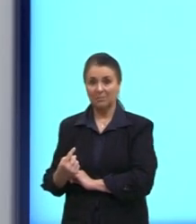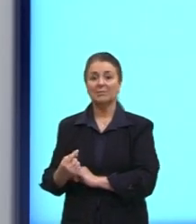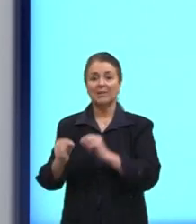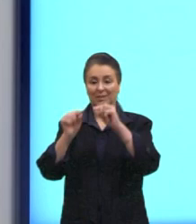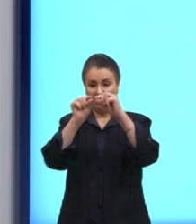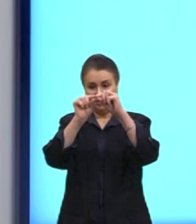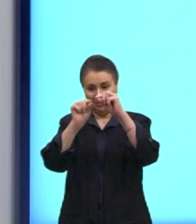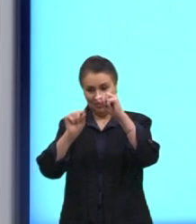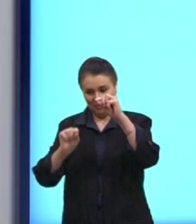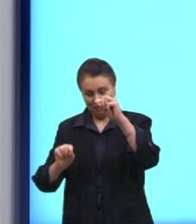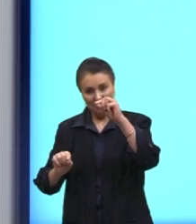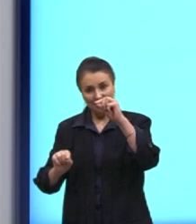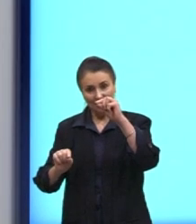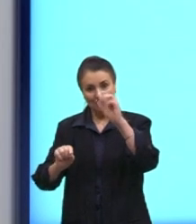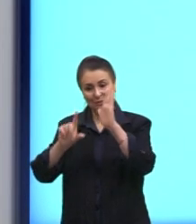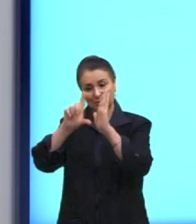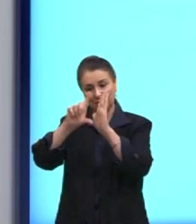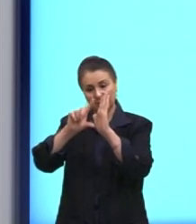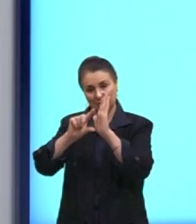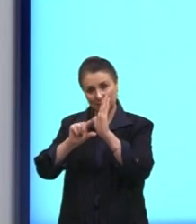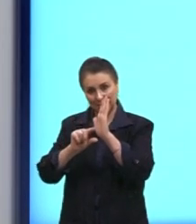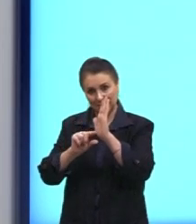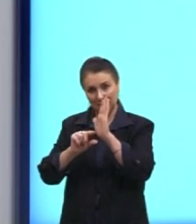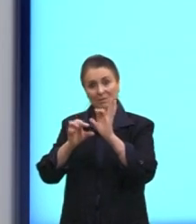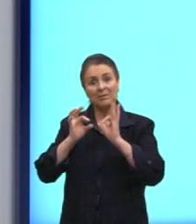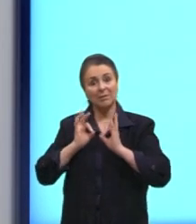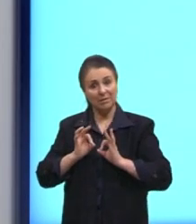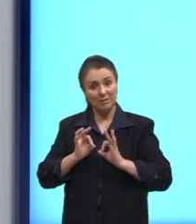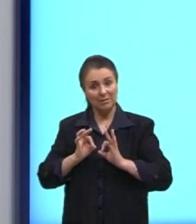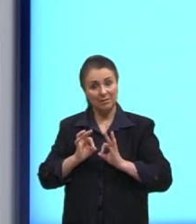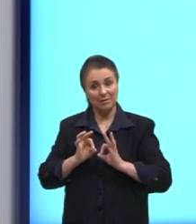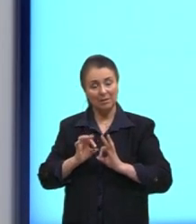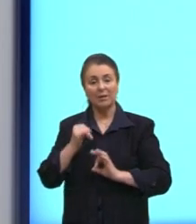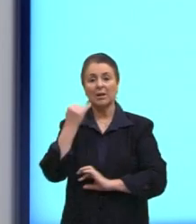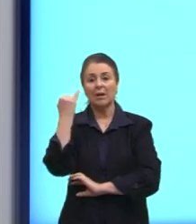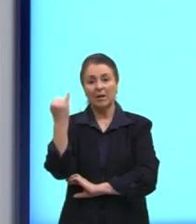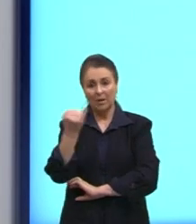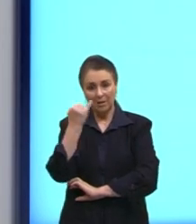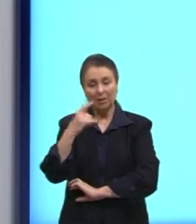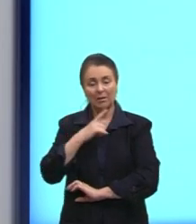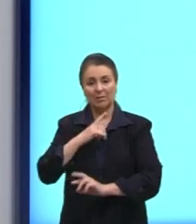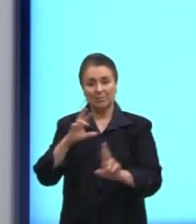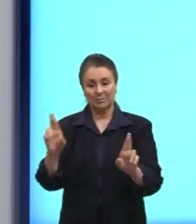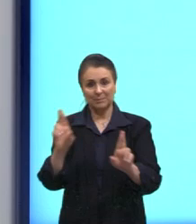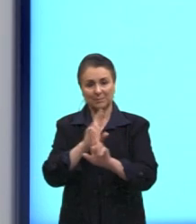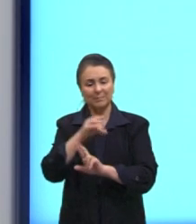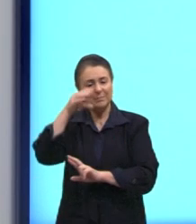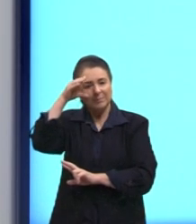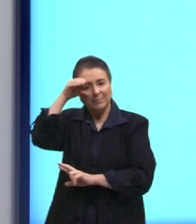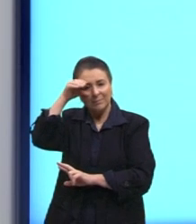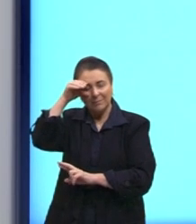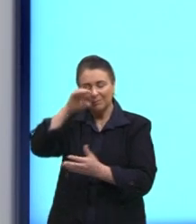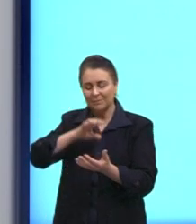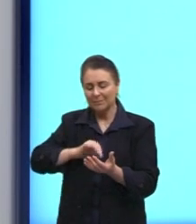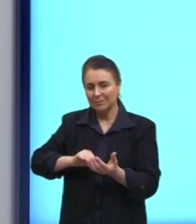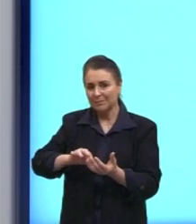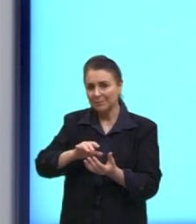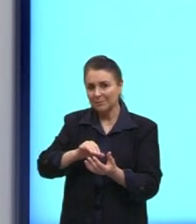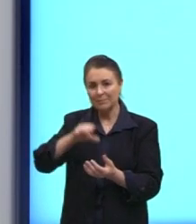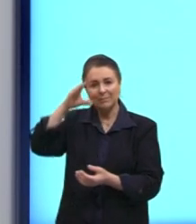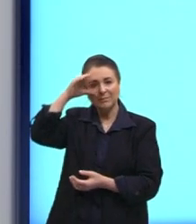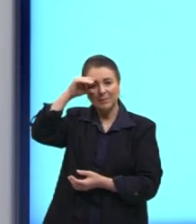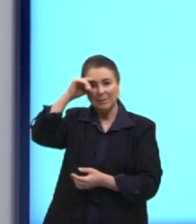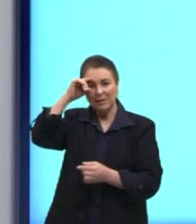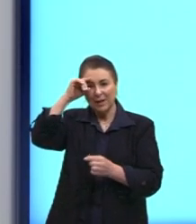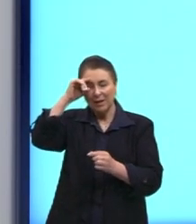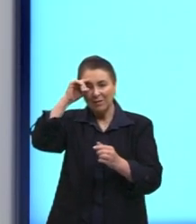Decrescendo. Então, é porque tá correto. É importante a ter essa relação. Observa o cálculo e observa